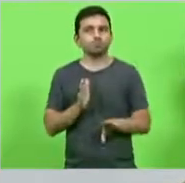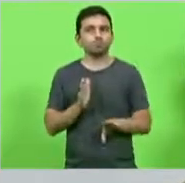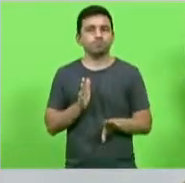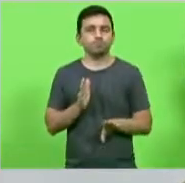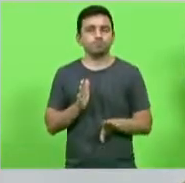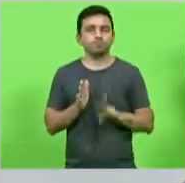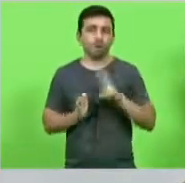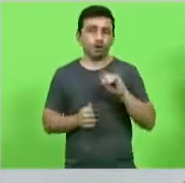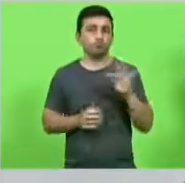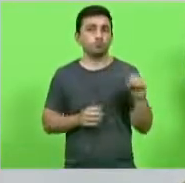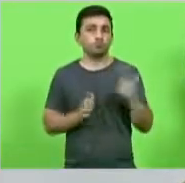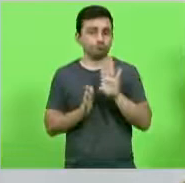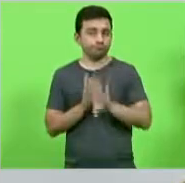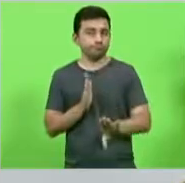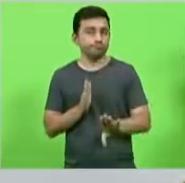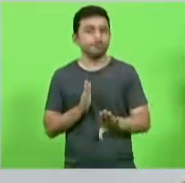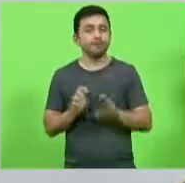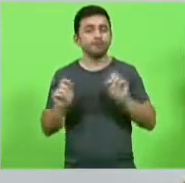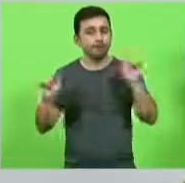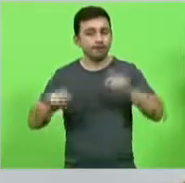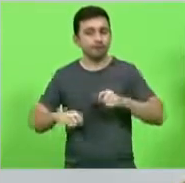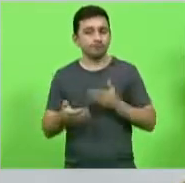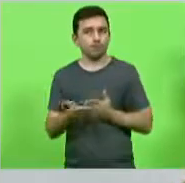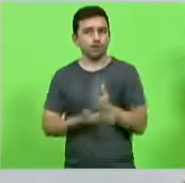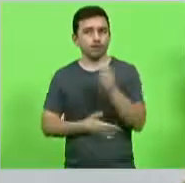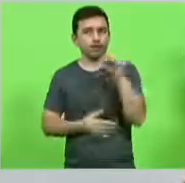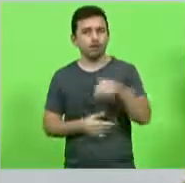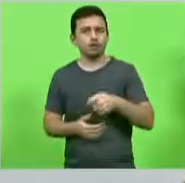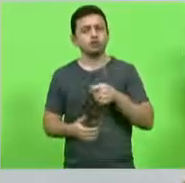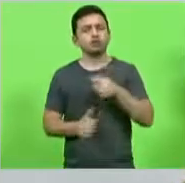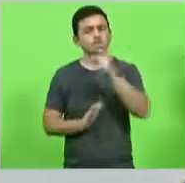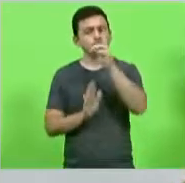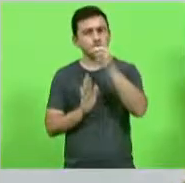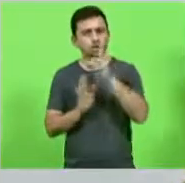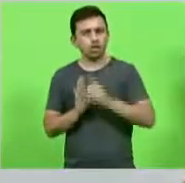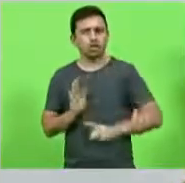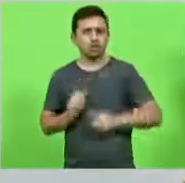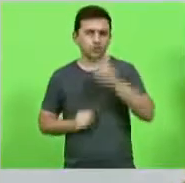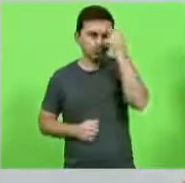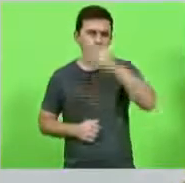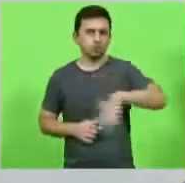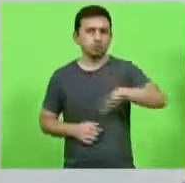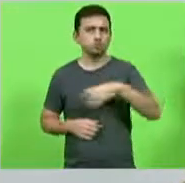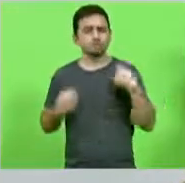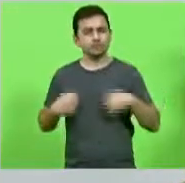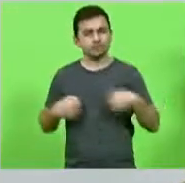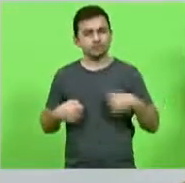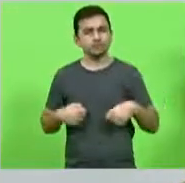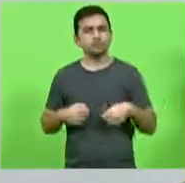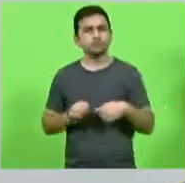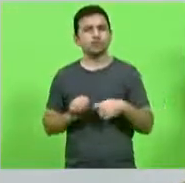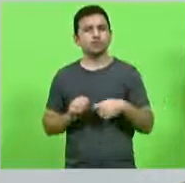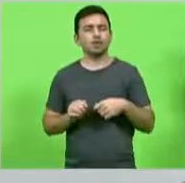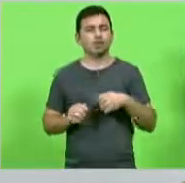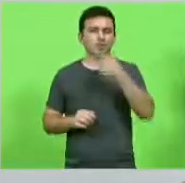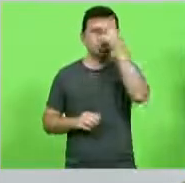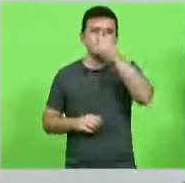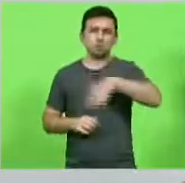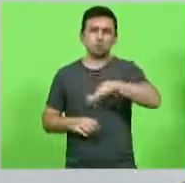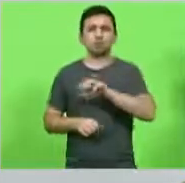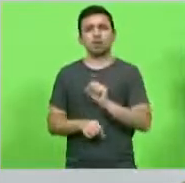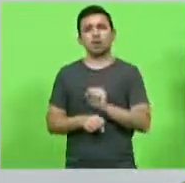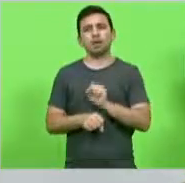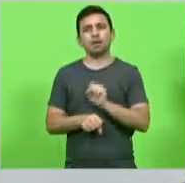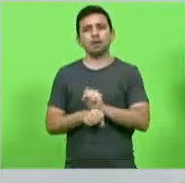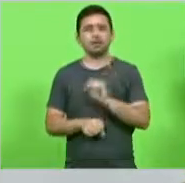o veto para que a possa aprovar aqui e fazer valer o direito das pessoas muitas pessoas estão esperando o ICMS